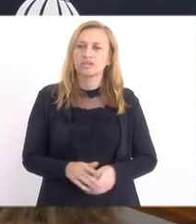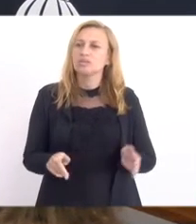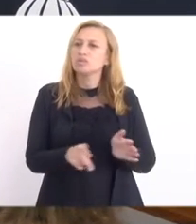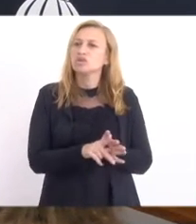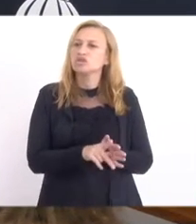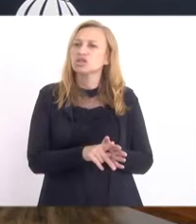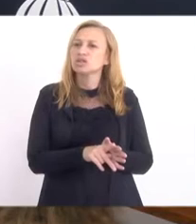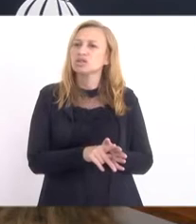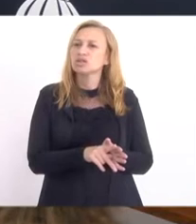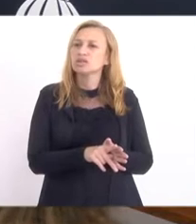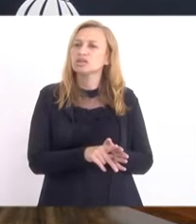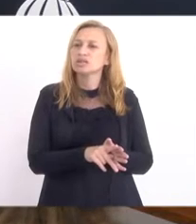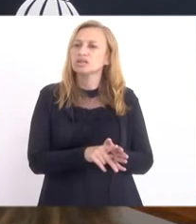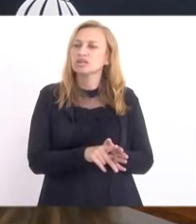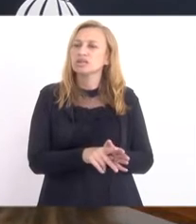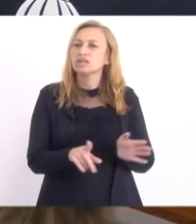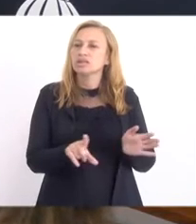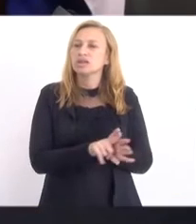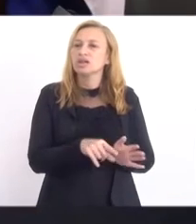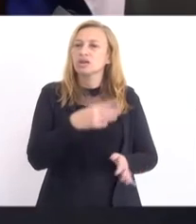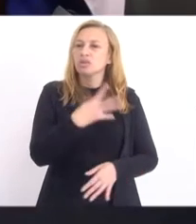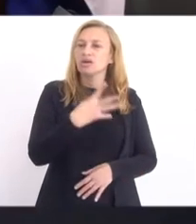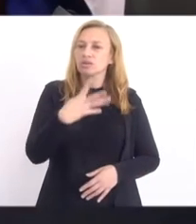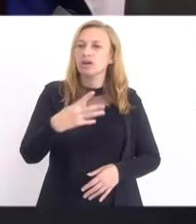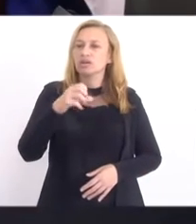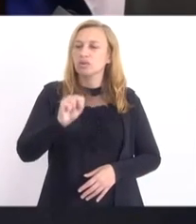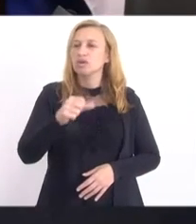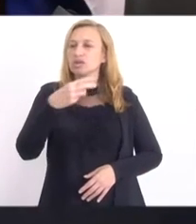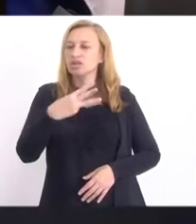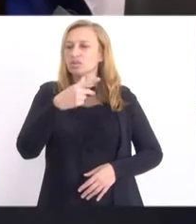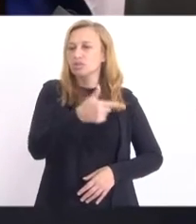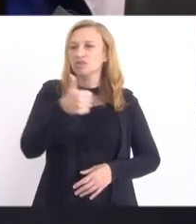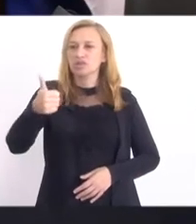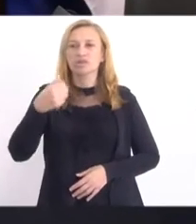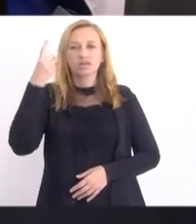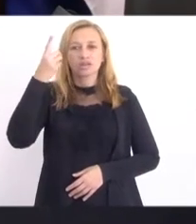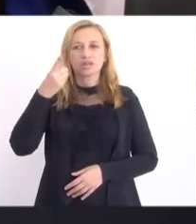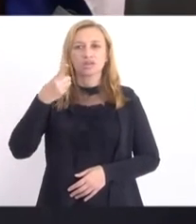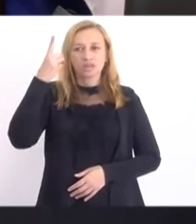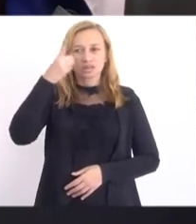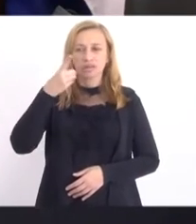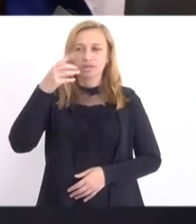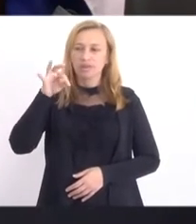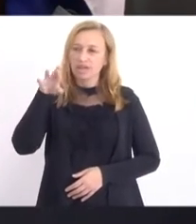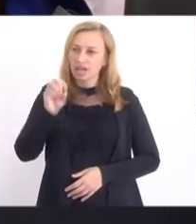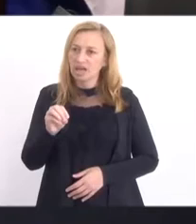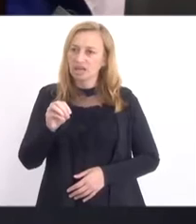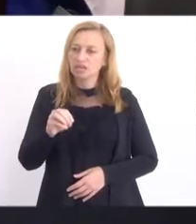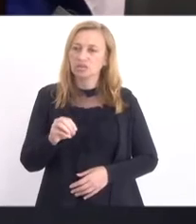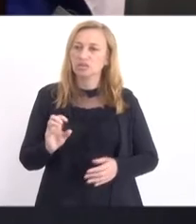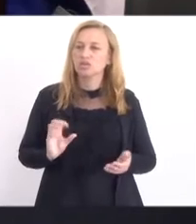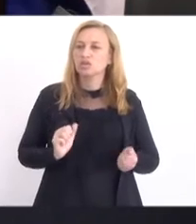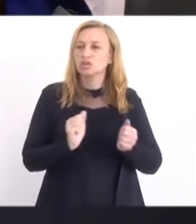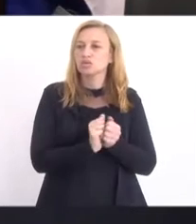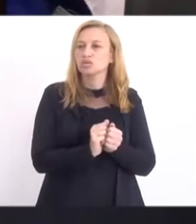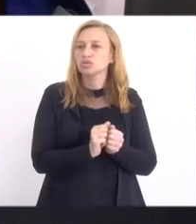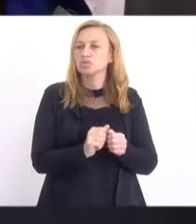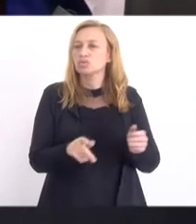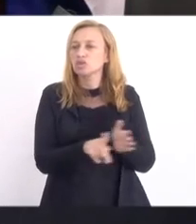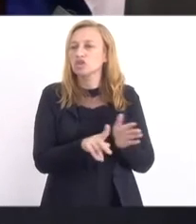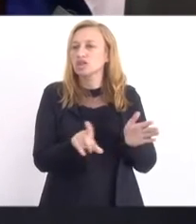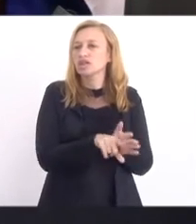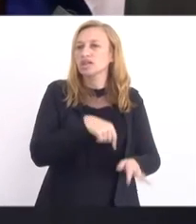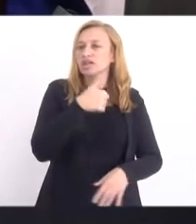Projeto. Vou terminar. Projeto de lei 4483, 2021, doutoria deputado subtenente Bernardo, parecer pela anexação ao projeto de lei